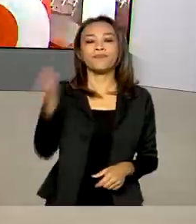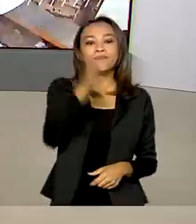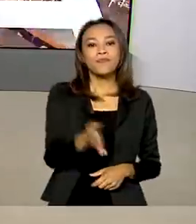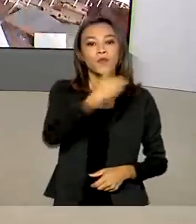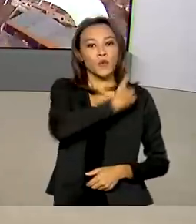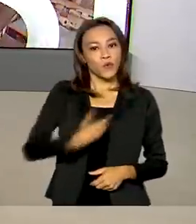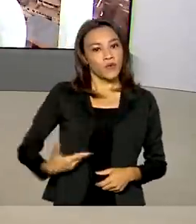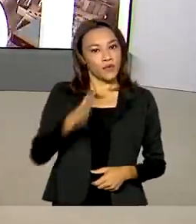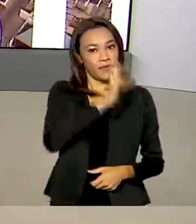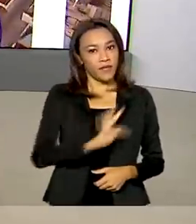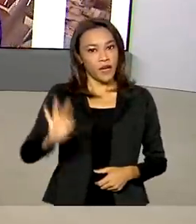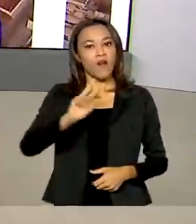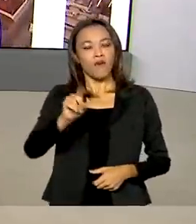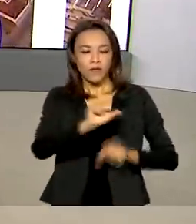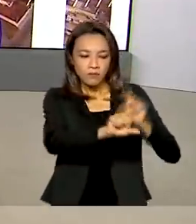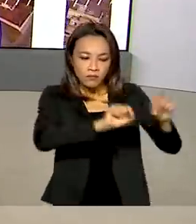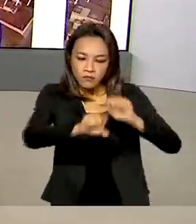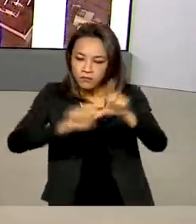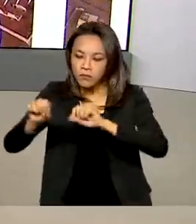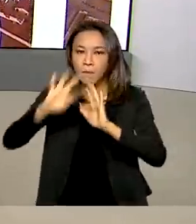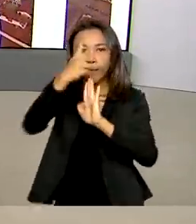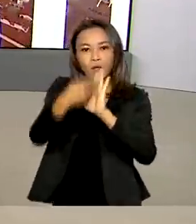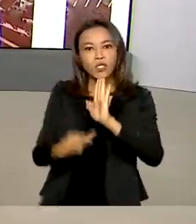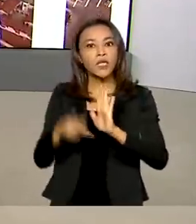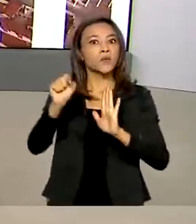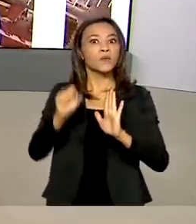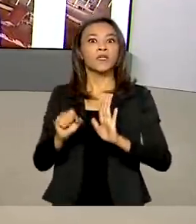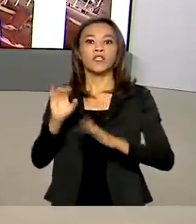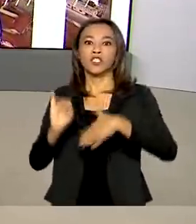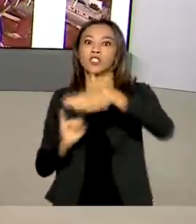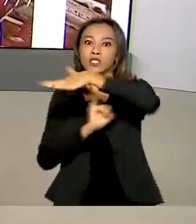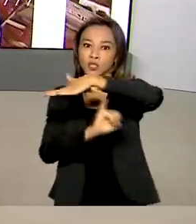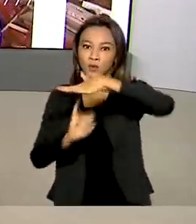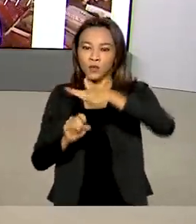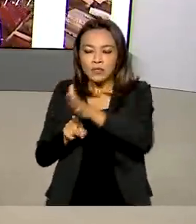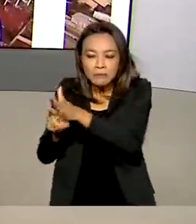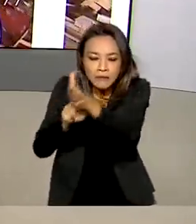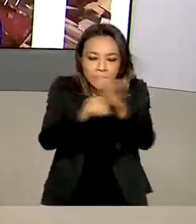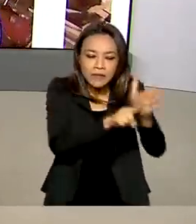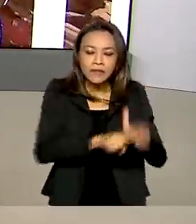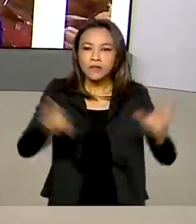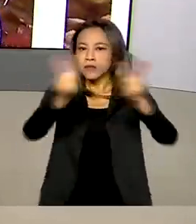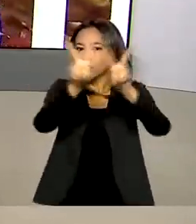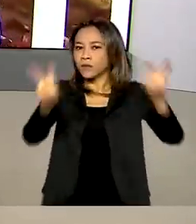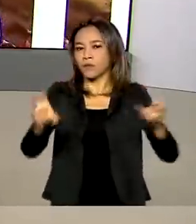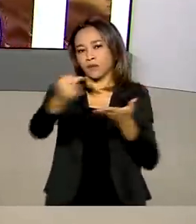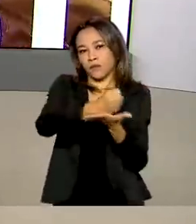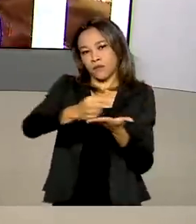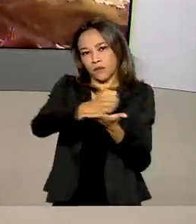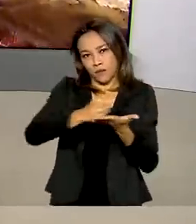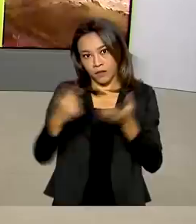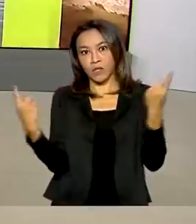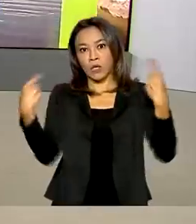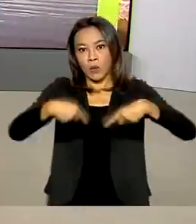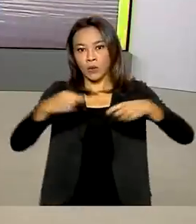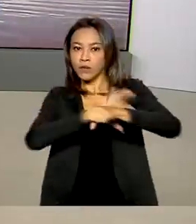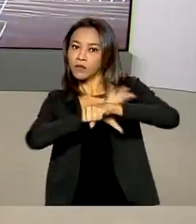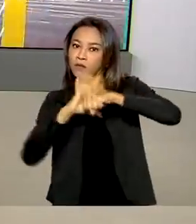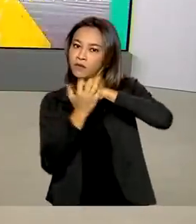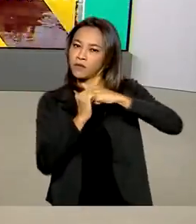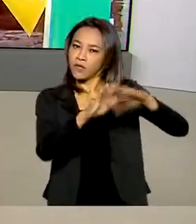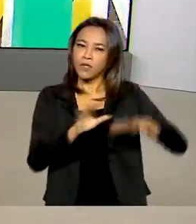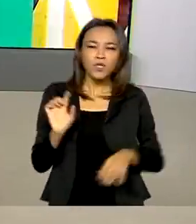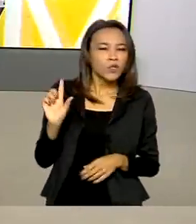selecionar projetos tecnológicos de instituições científicas na área de medicamentos contra a Covid-19. A